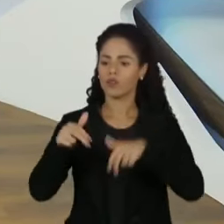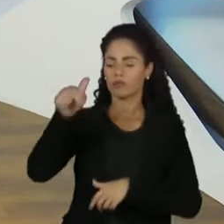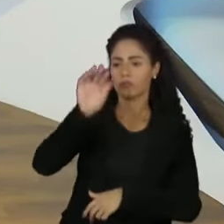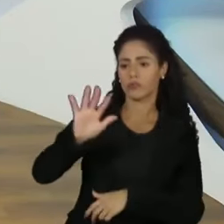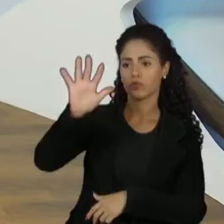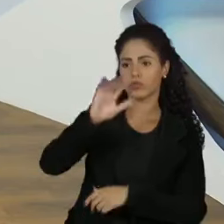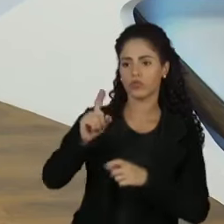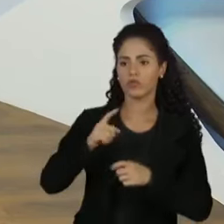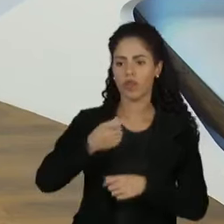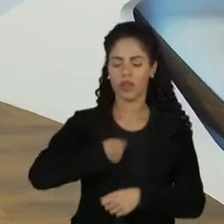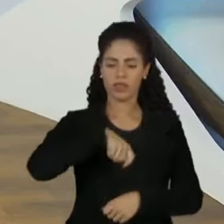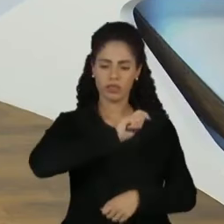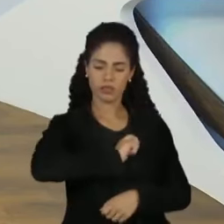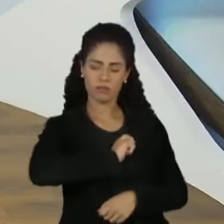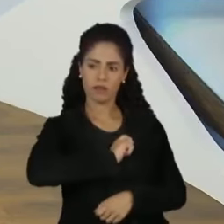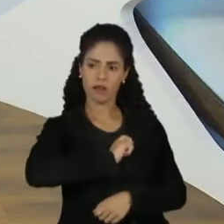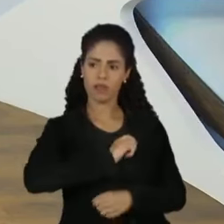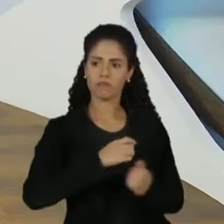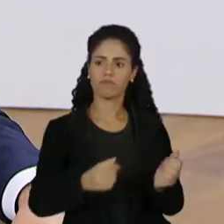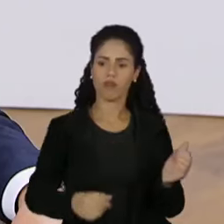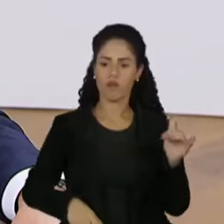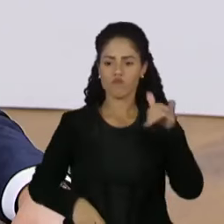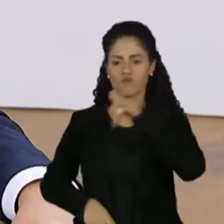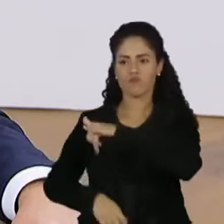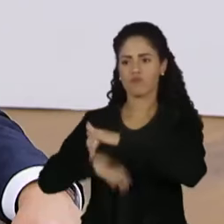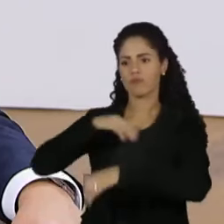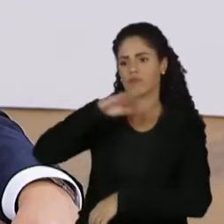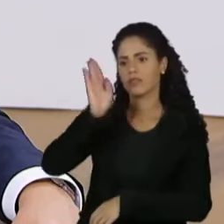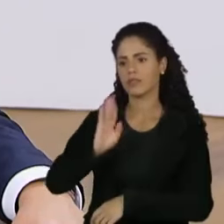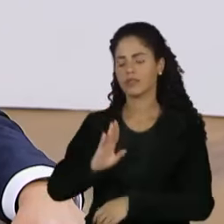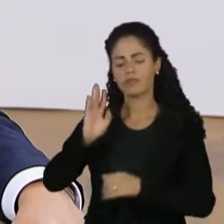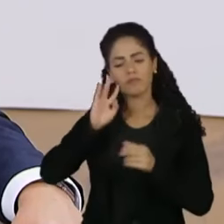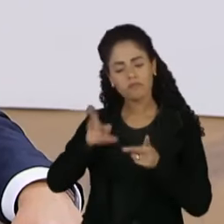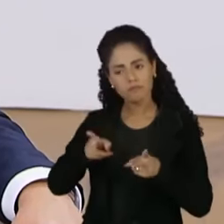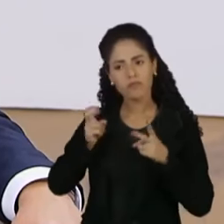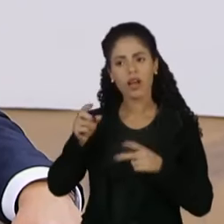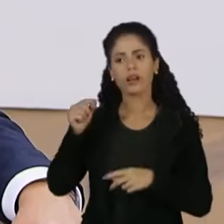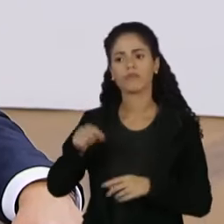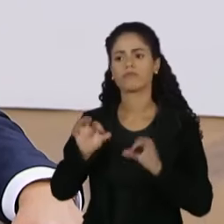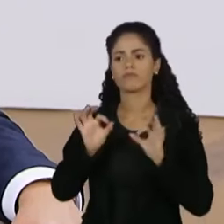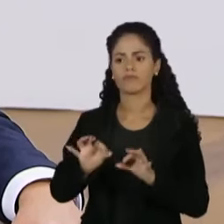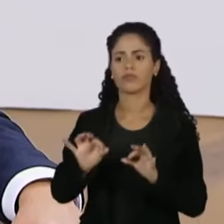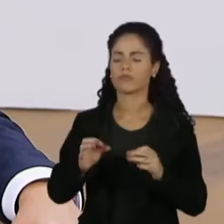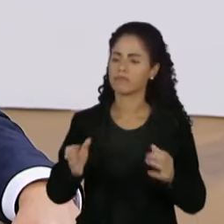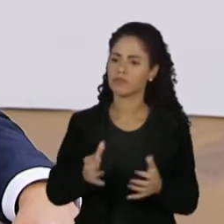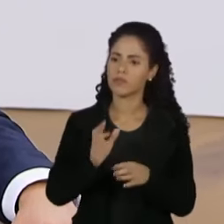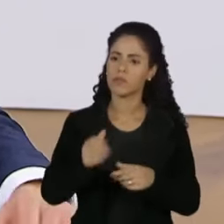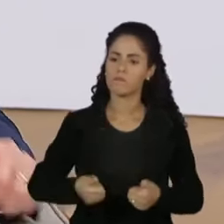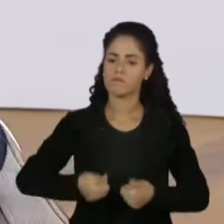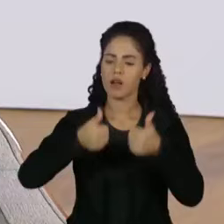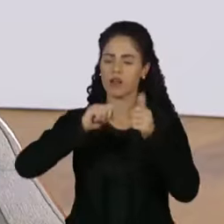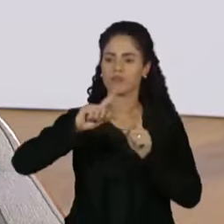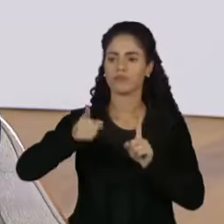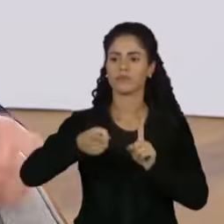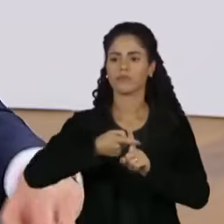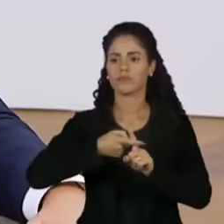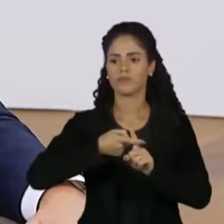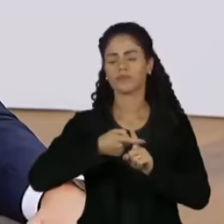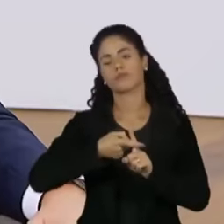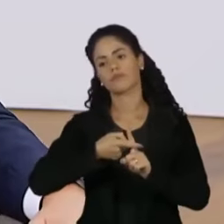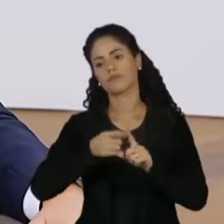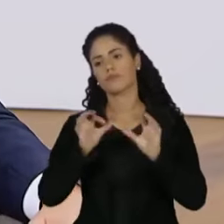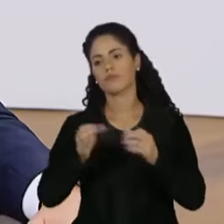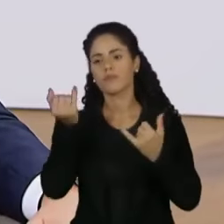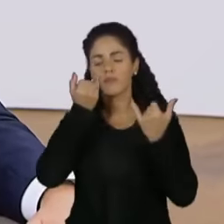voos da Espanha para cá. Então, eu vejo a perspectiva do crescimento da aviação internacional muito positiva. Tanto é que os